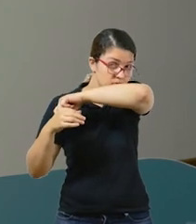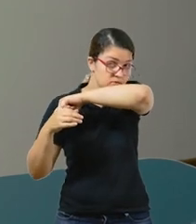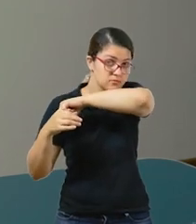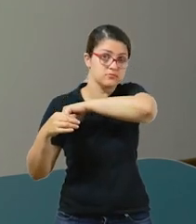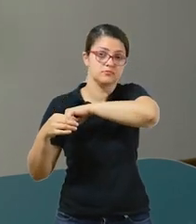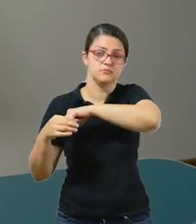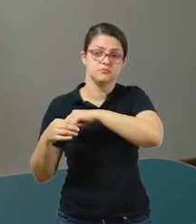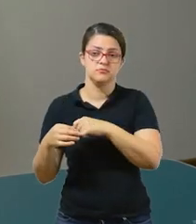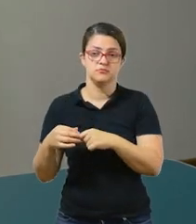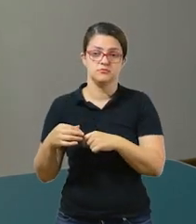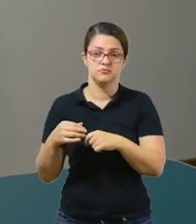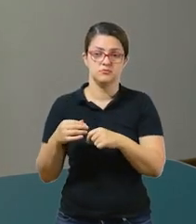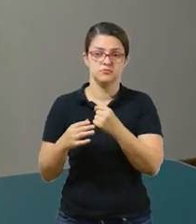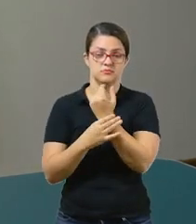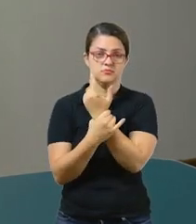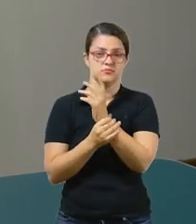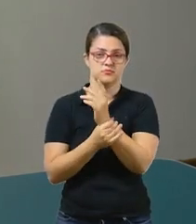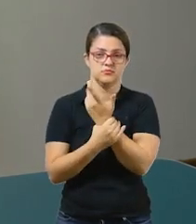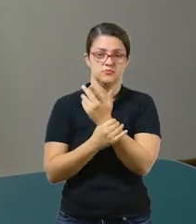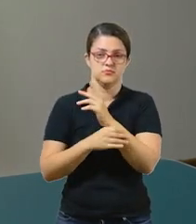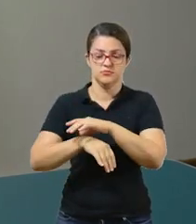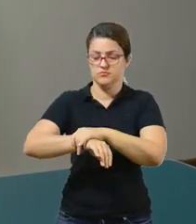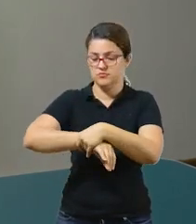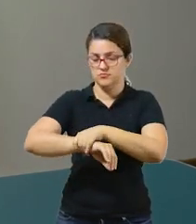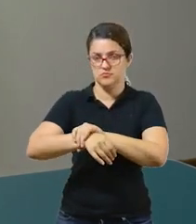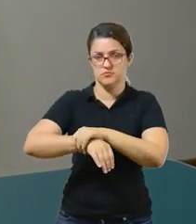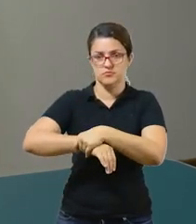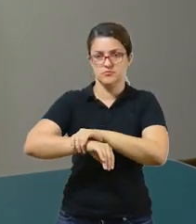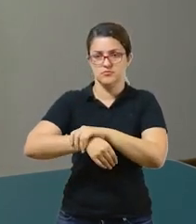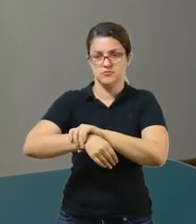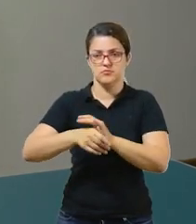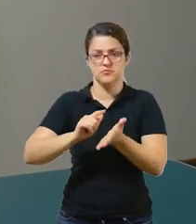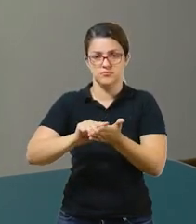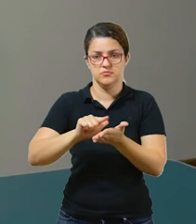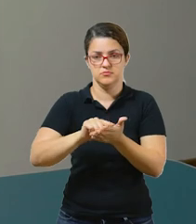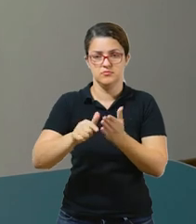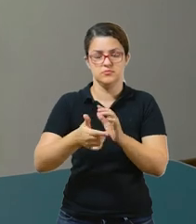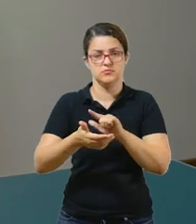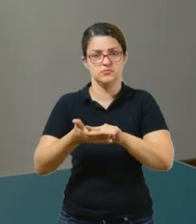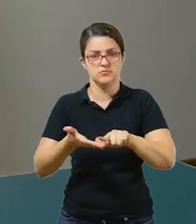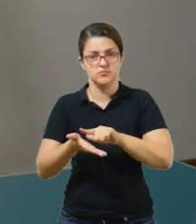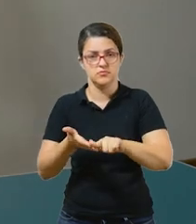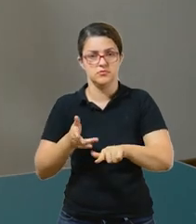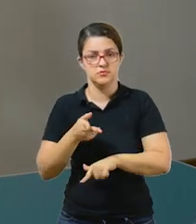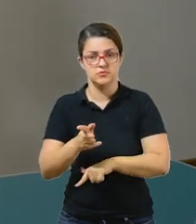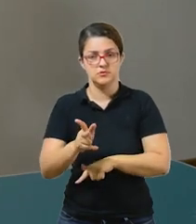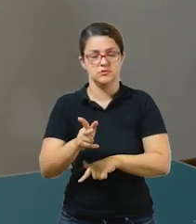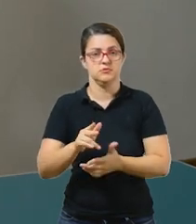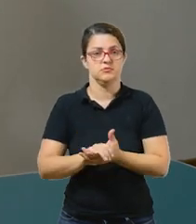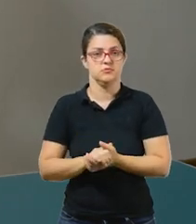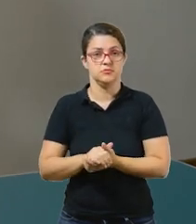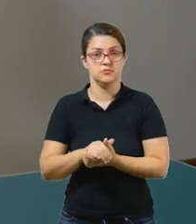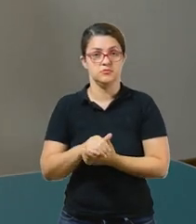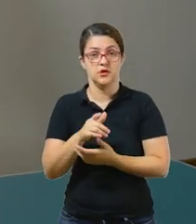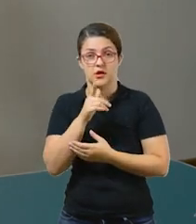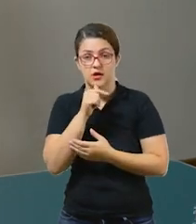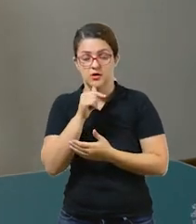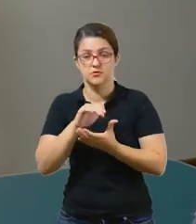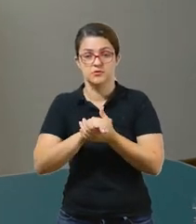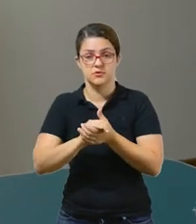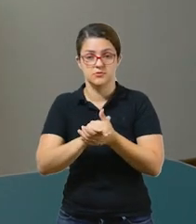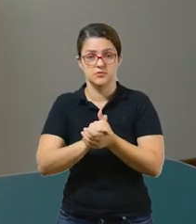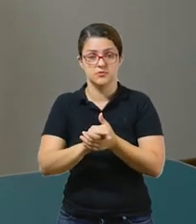Tossindo assim, cobrindo. E depois, você higieniza com tranquilidade, tá certo? E lavando sempre com água e sabão